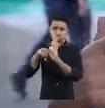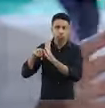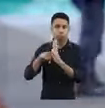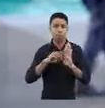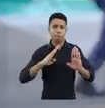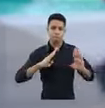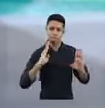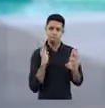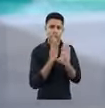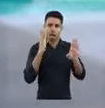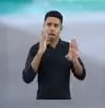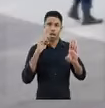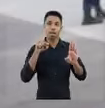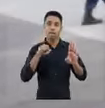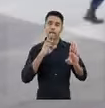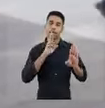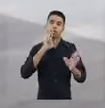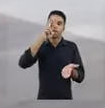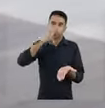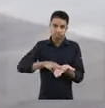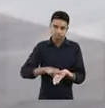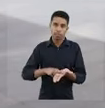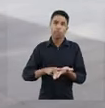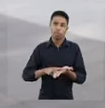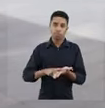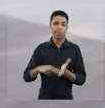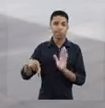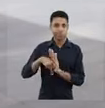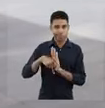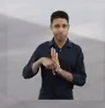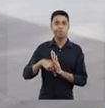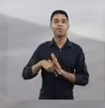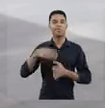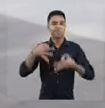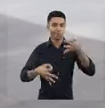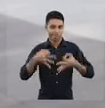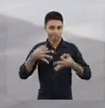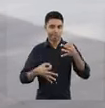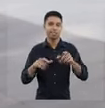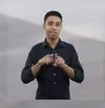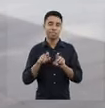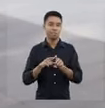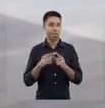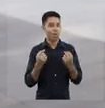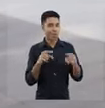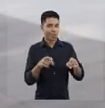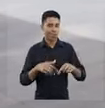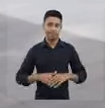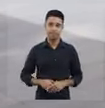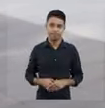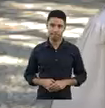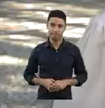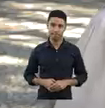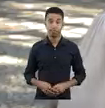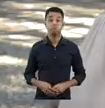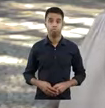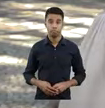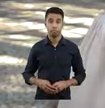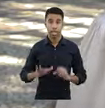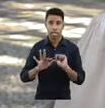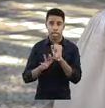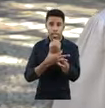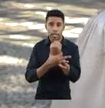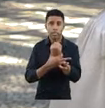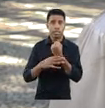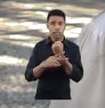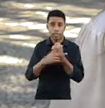na rapidez da investigação E na adequada resposta do Poder Judiciário e do Ministério Público quanto a essa prática A garantia